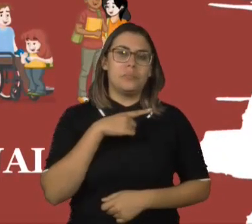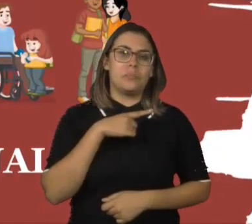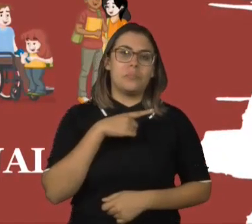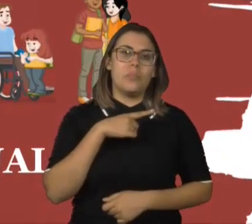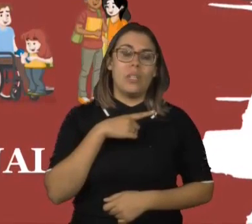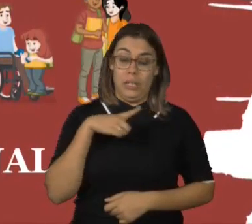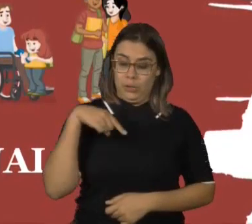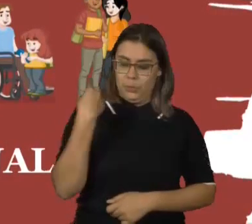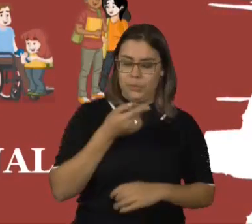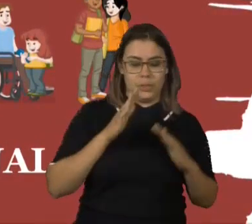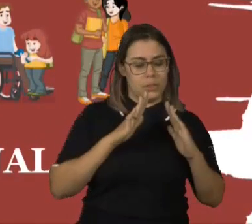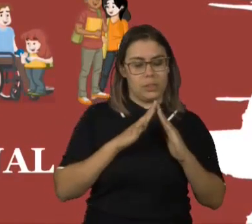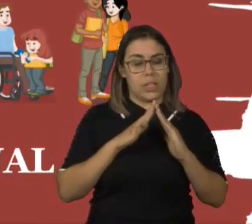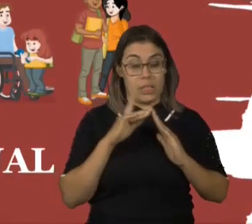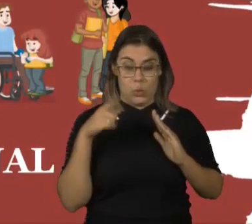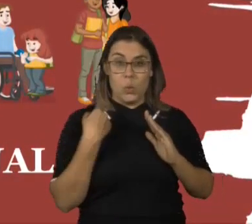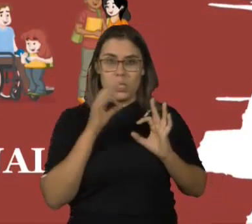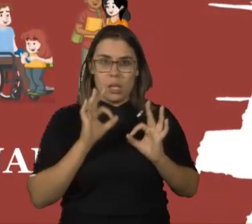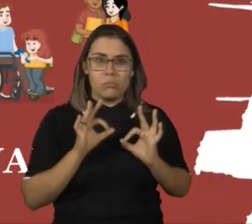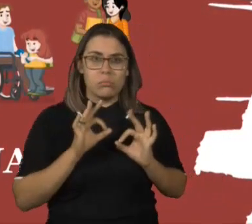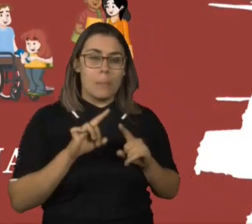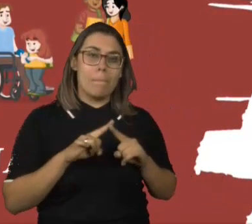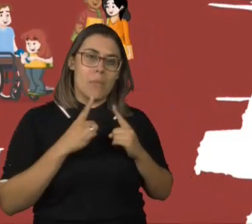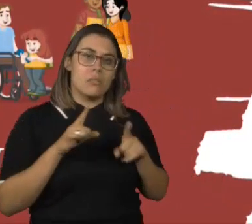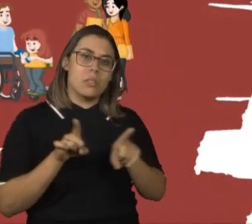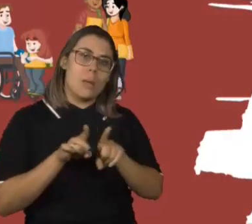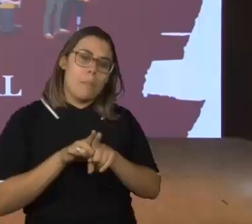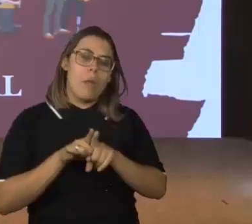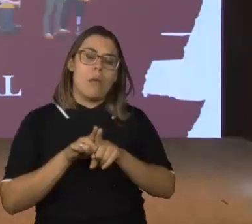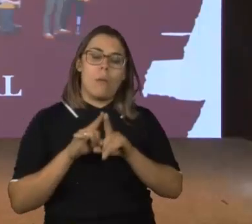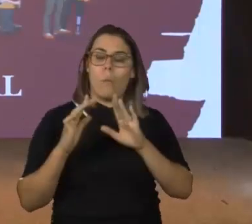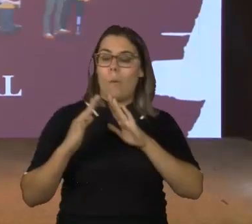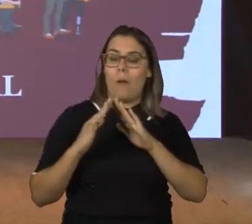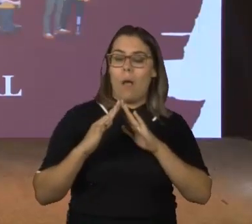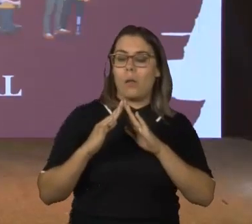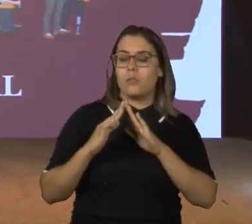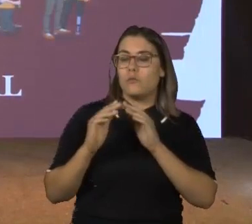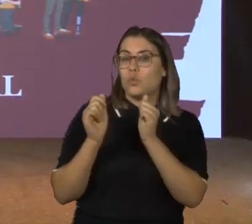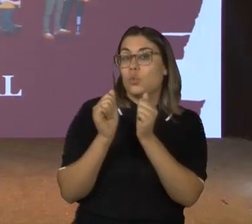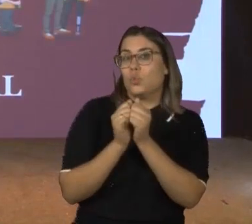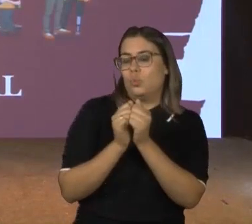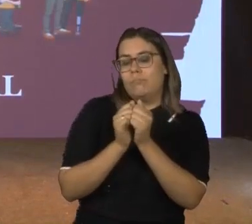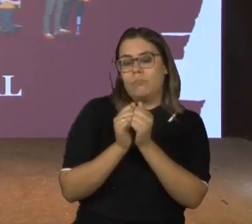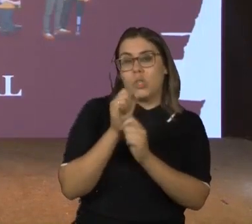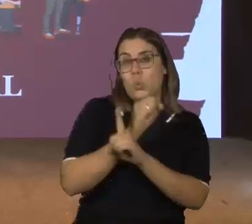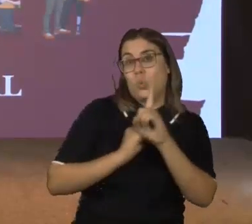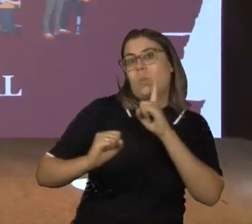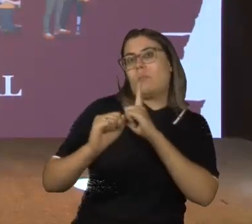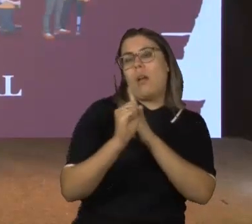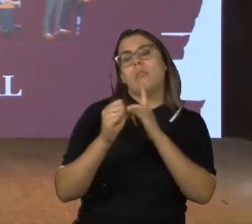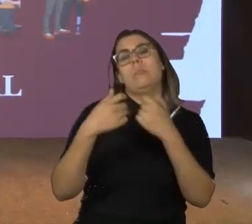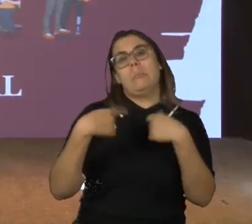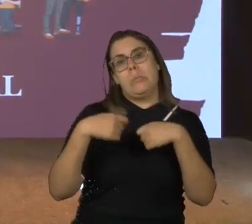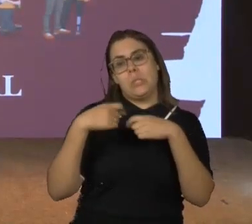diz que a nossa casa é da nossa, mas a nossa casa também é pública. Se você mora com alguém, a sua casa é pública. precisa encontrar